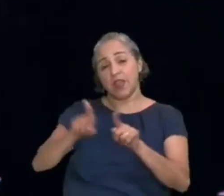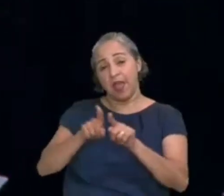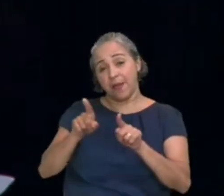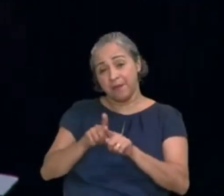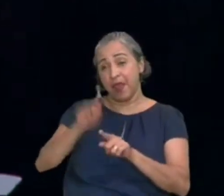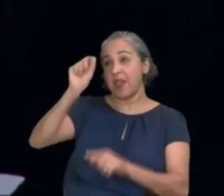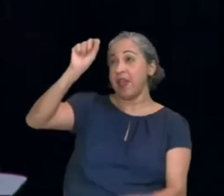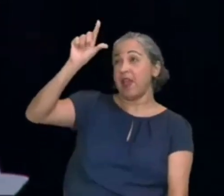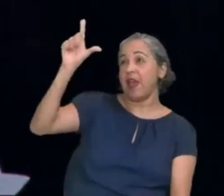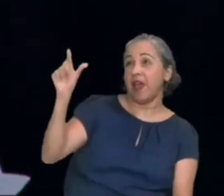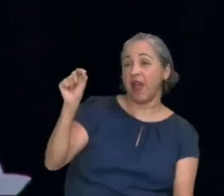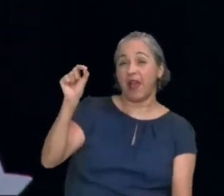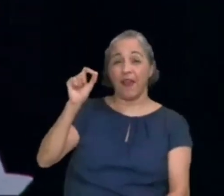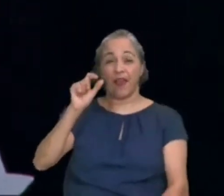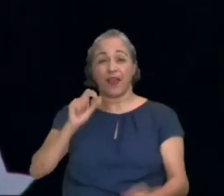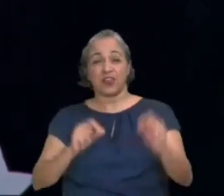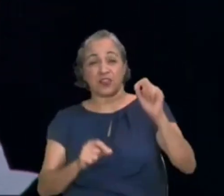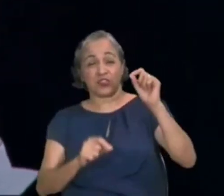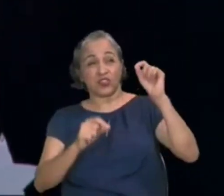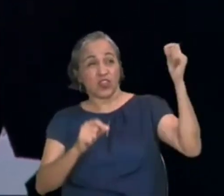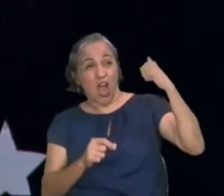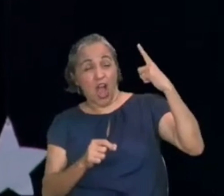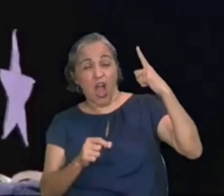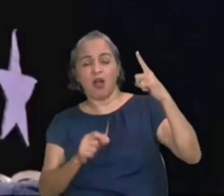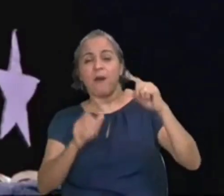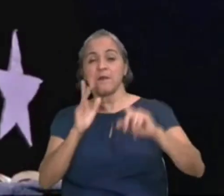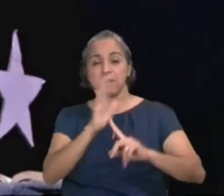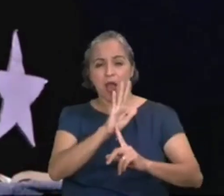das suas mãos, Salmo 19, 1,